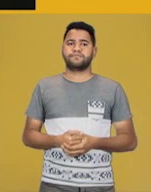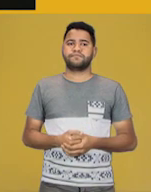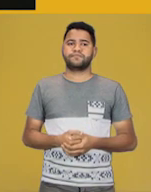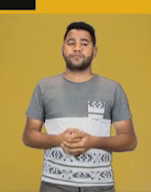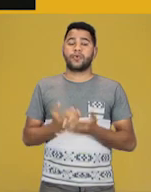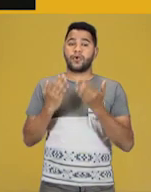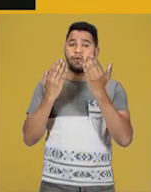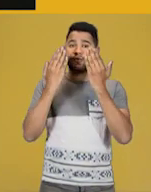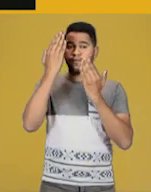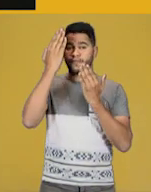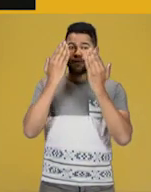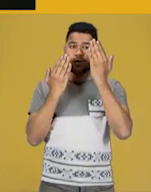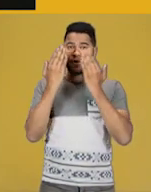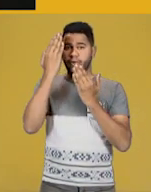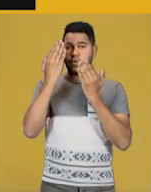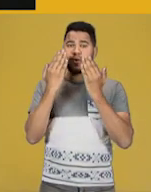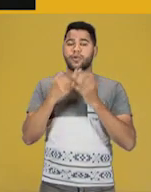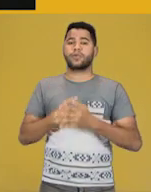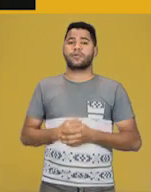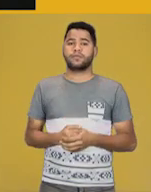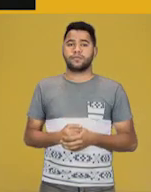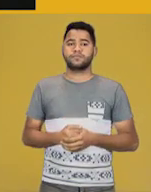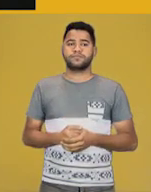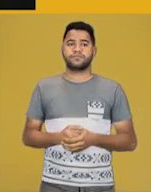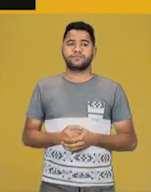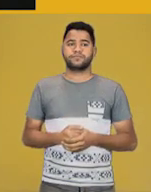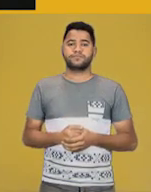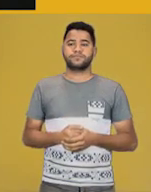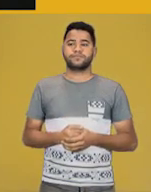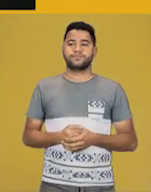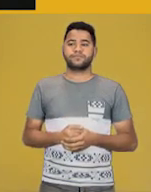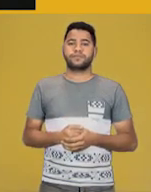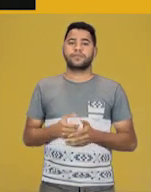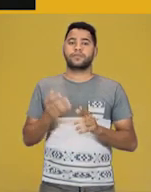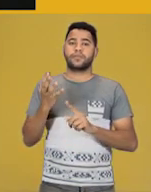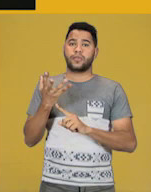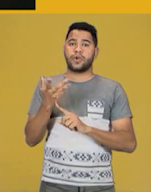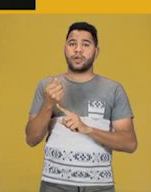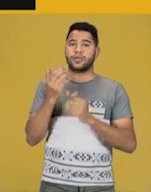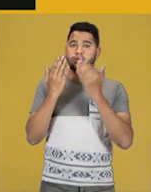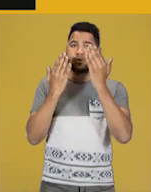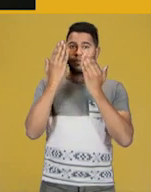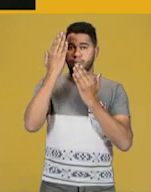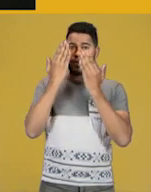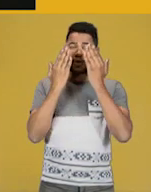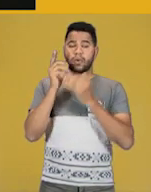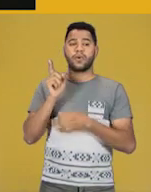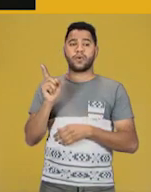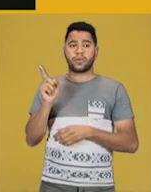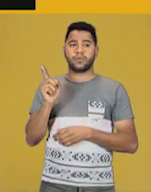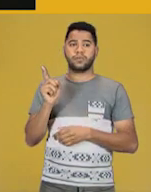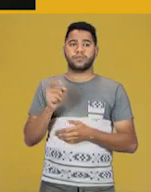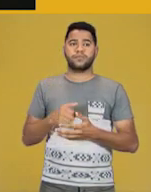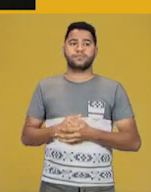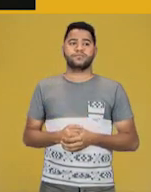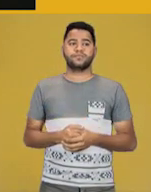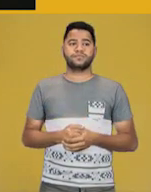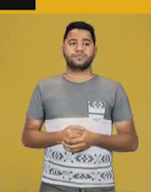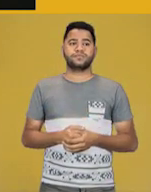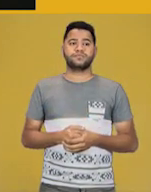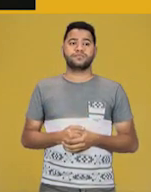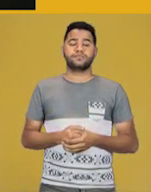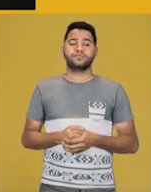Gogh. About the artist. Van Gogh. Sobre o arquista Van Gogh. Van Gogh began painting